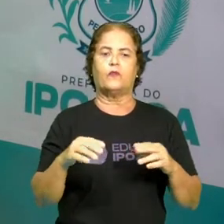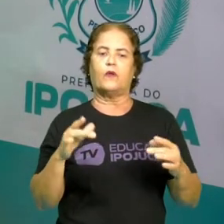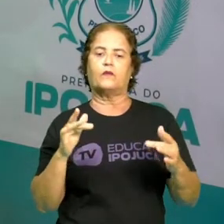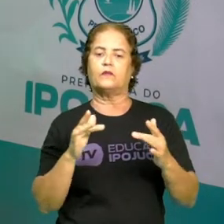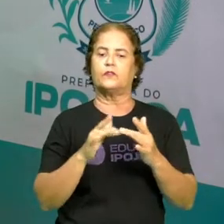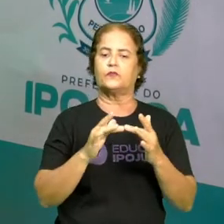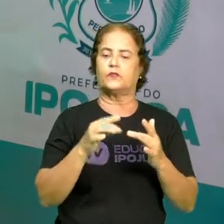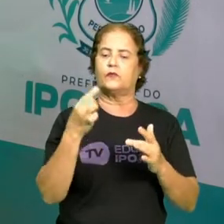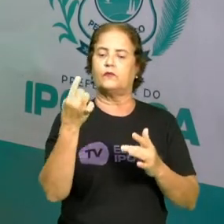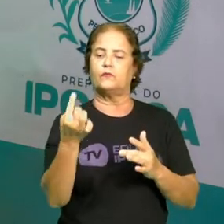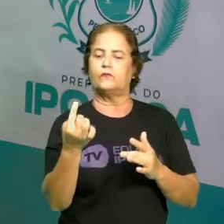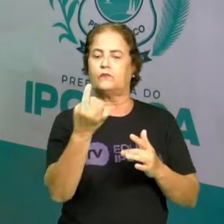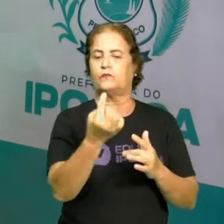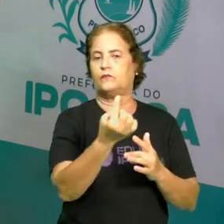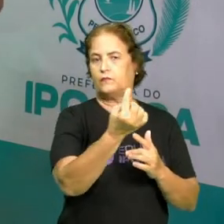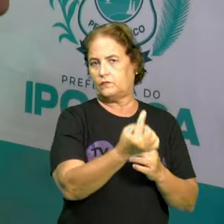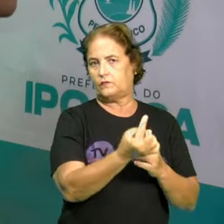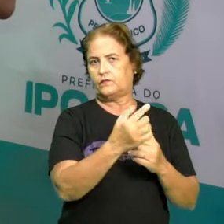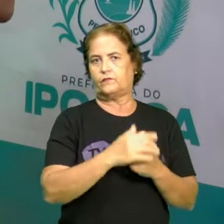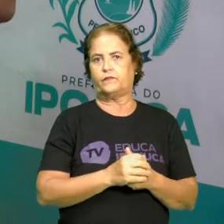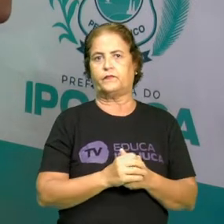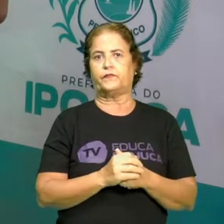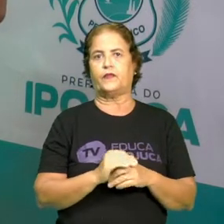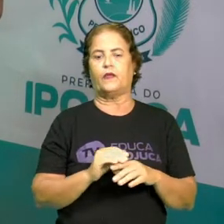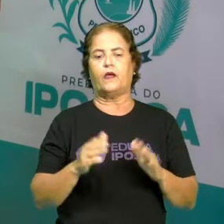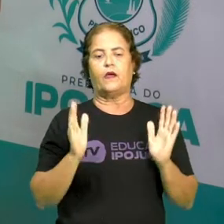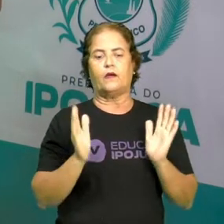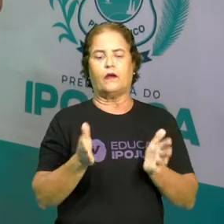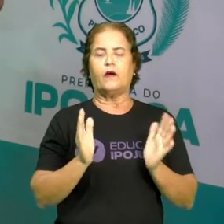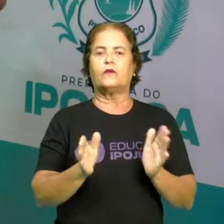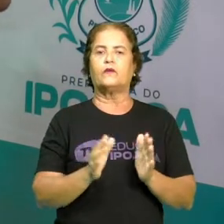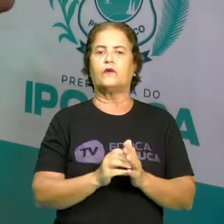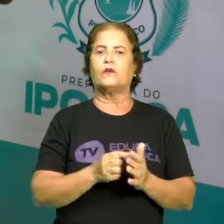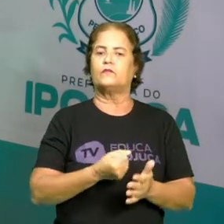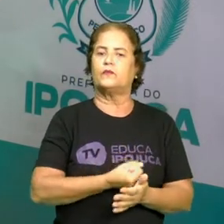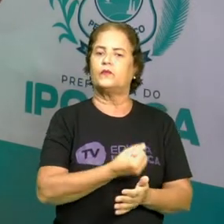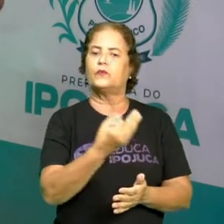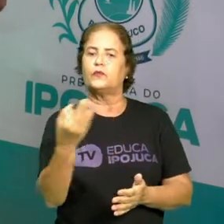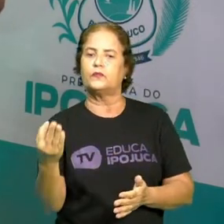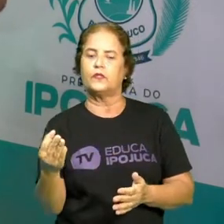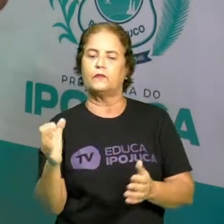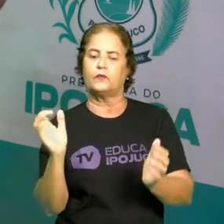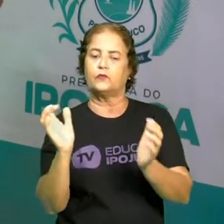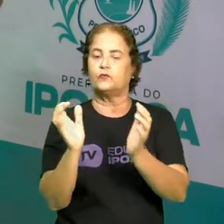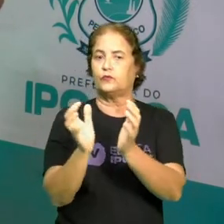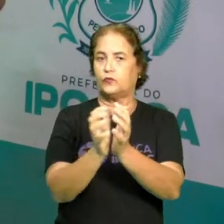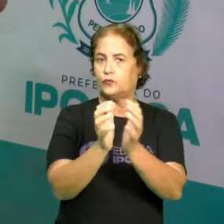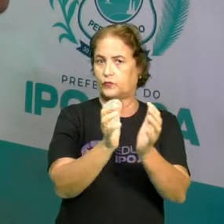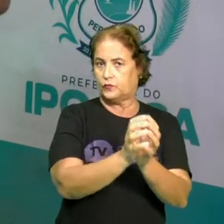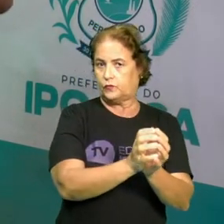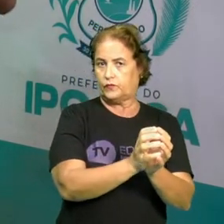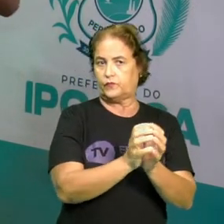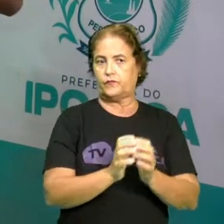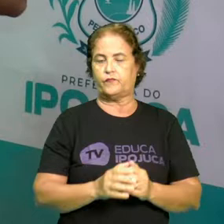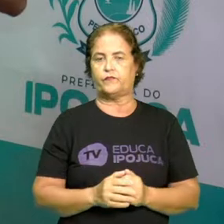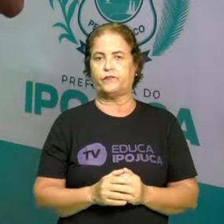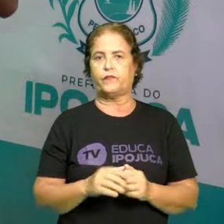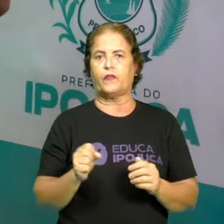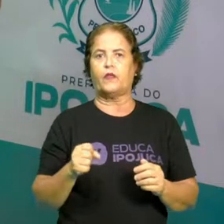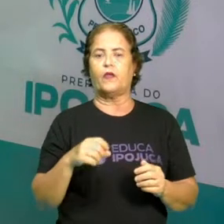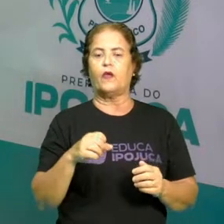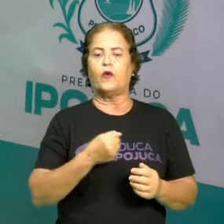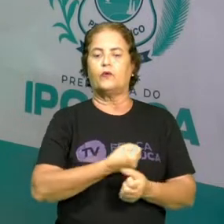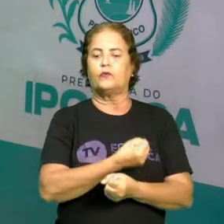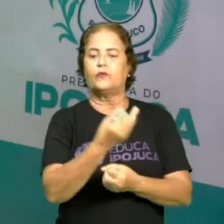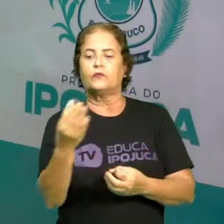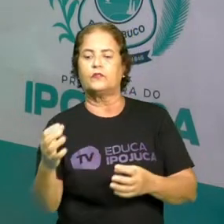1 a 1. Agora, vamos verificar a contagem por agrupamento. A contagem por